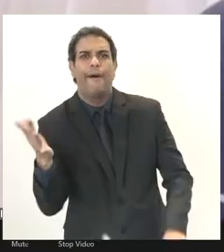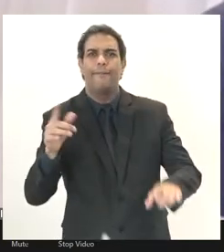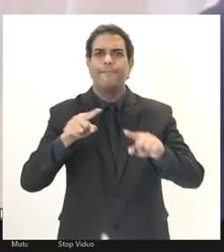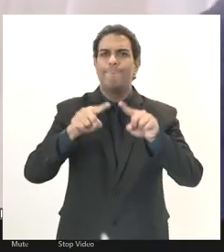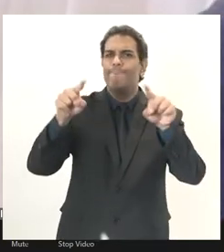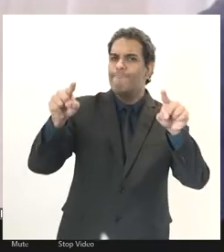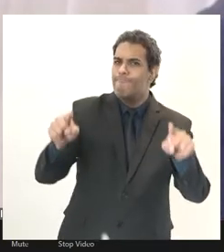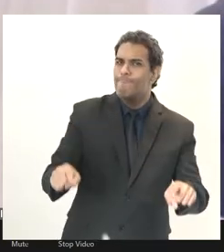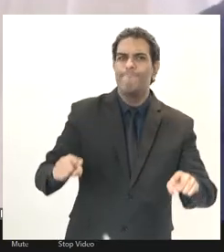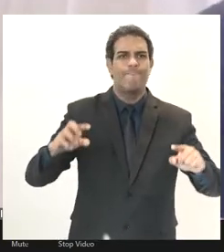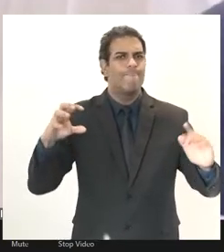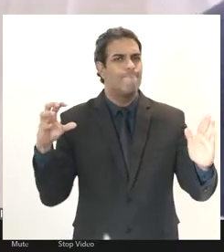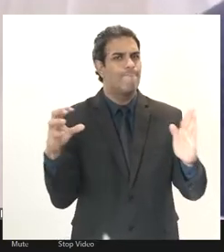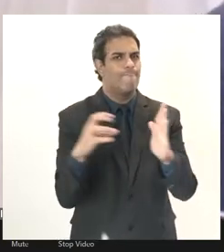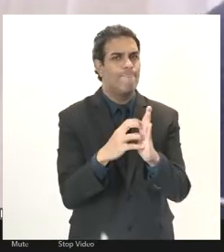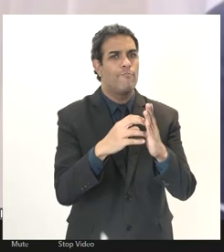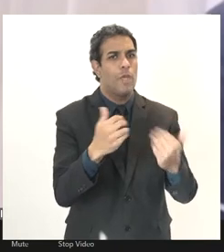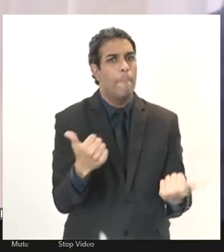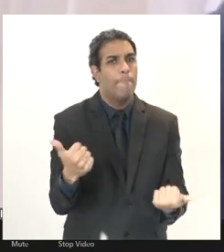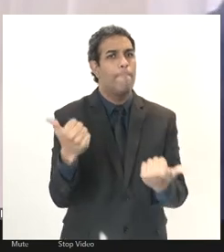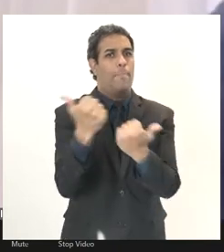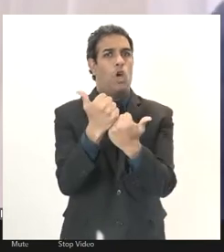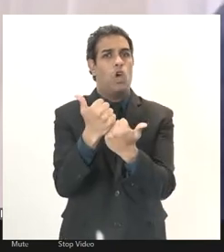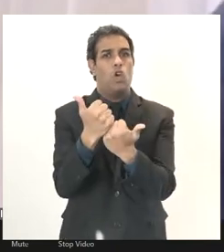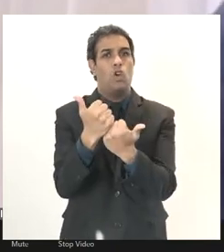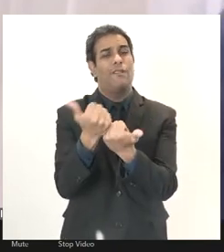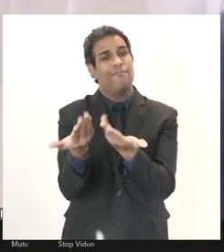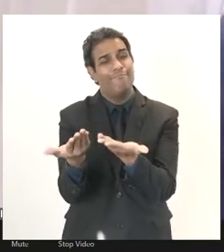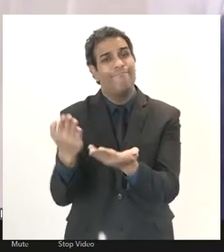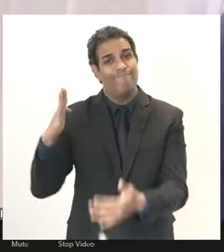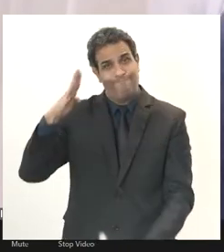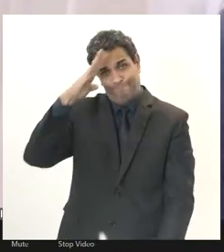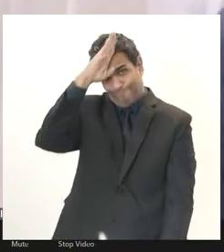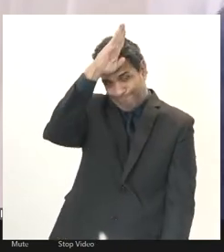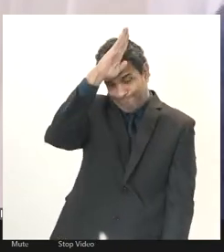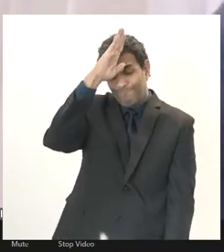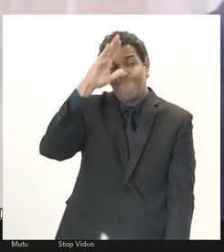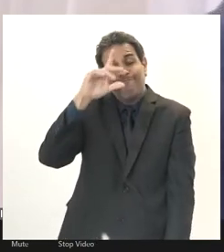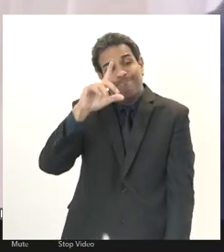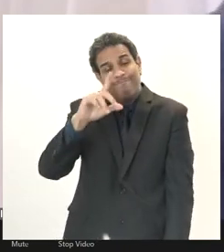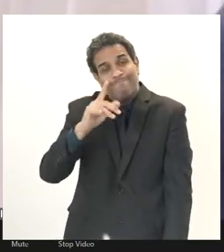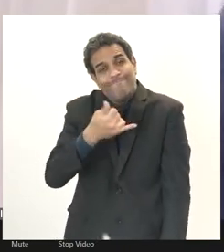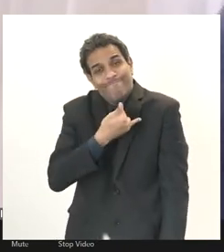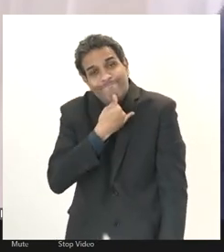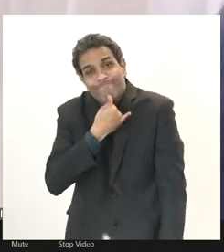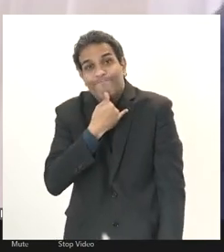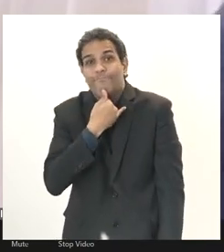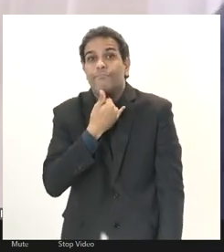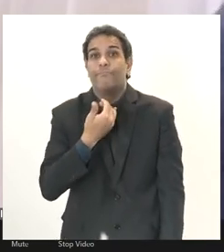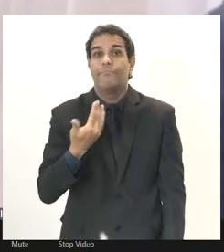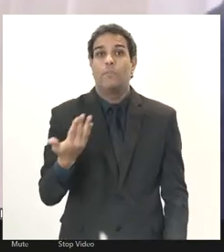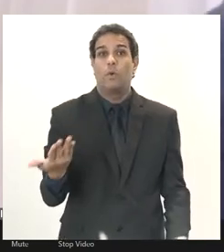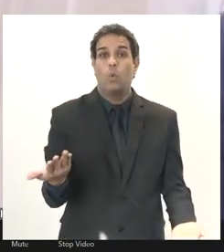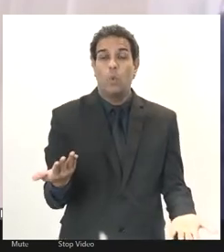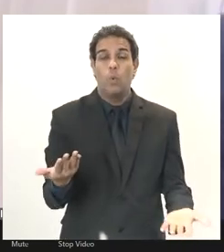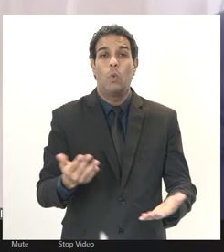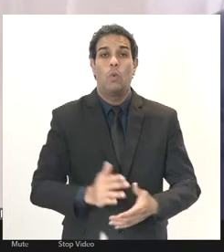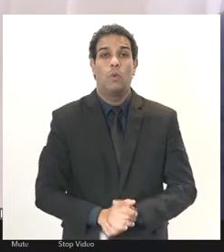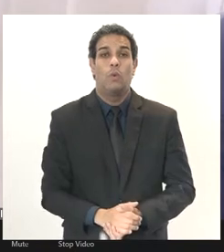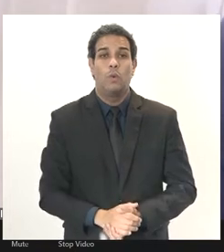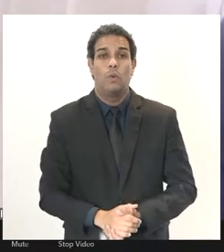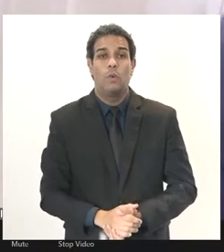pautados e apoiando o bolsonarismo e a gente tem acirradamente e